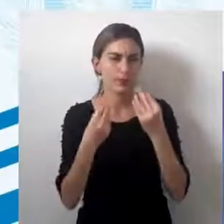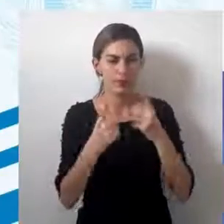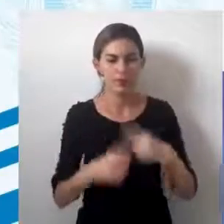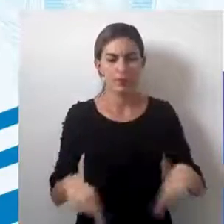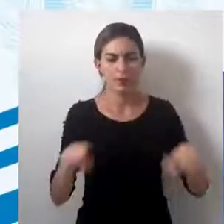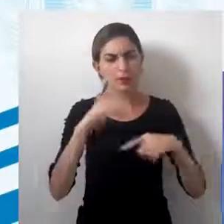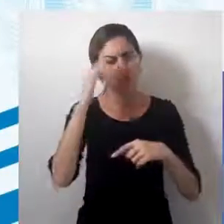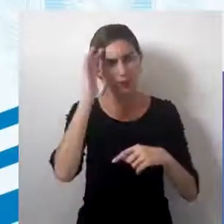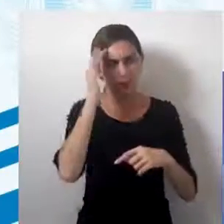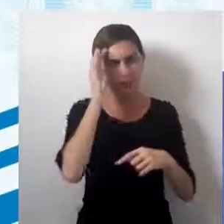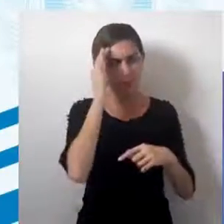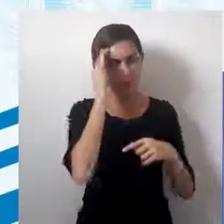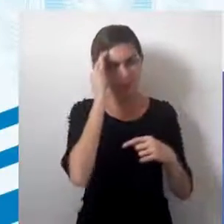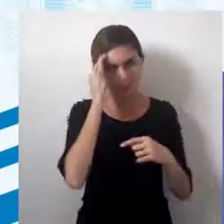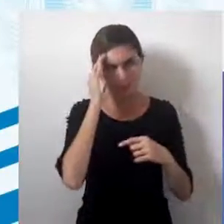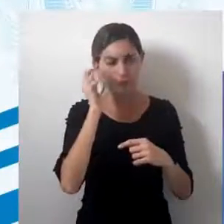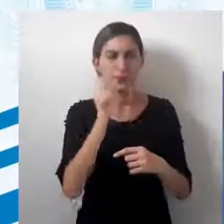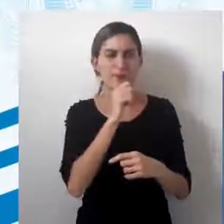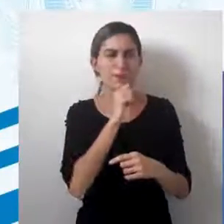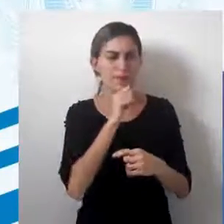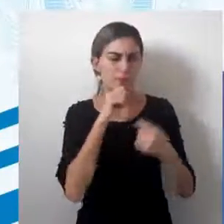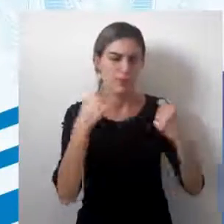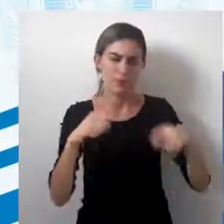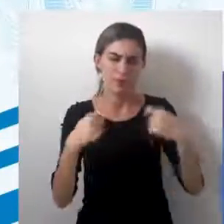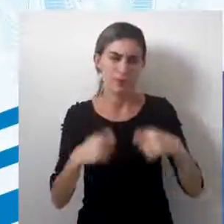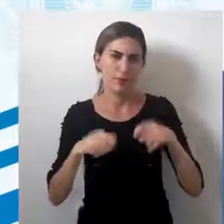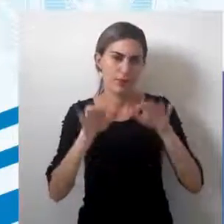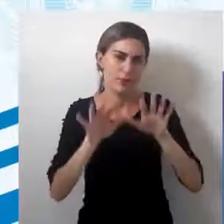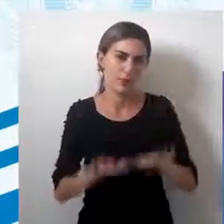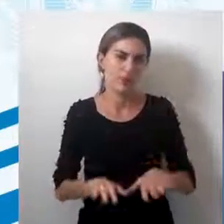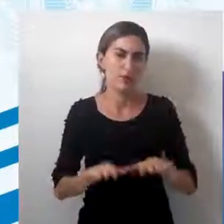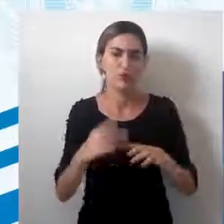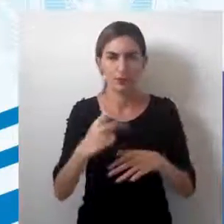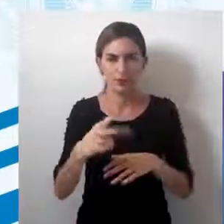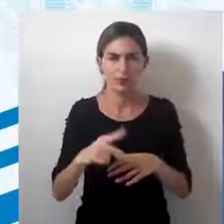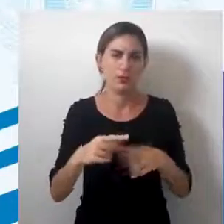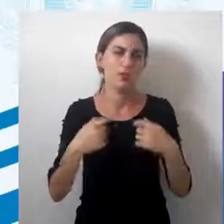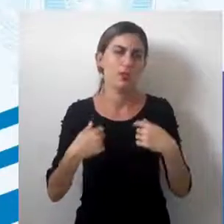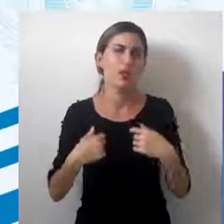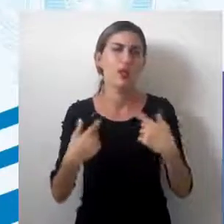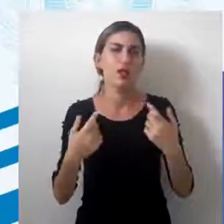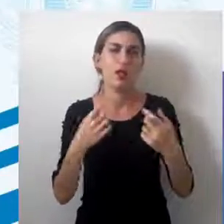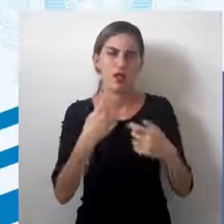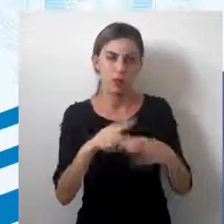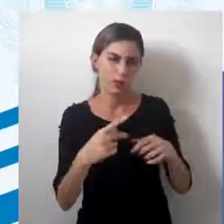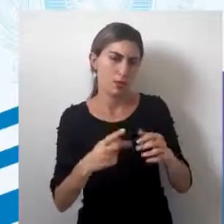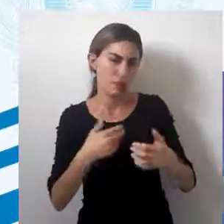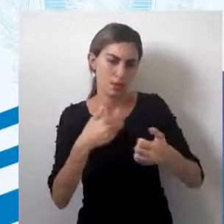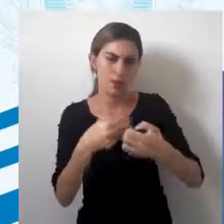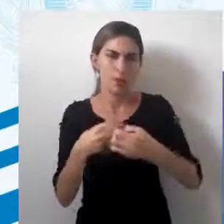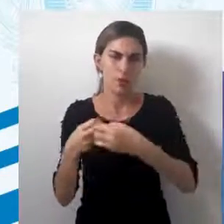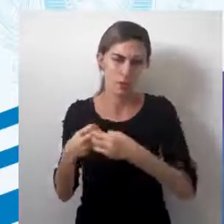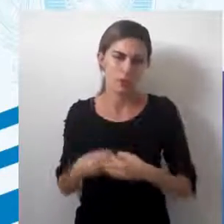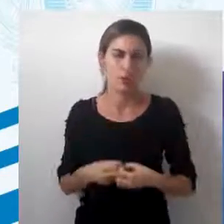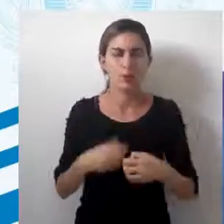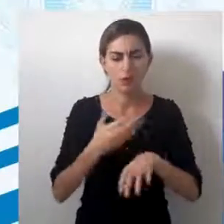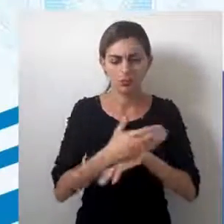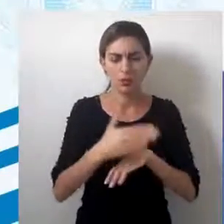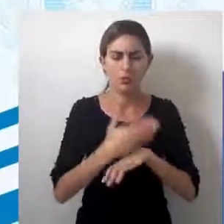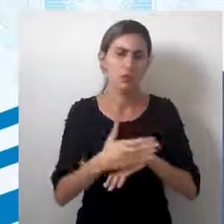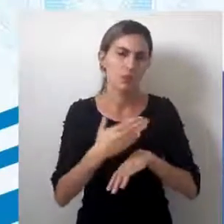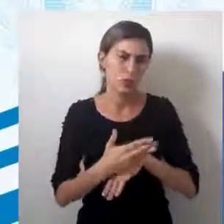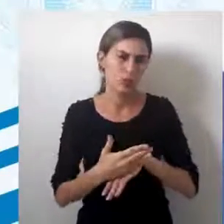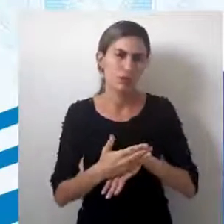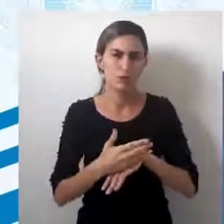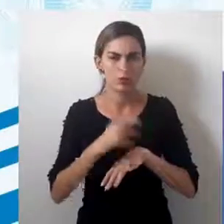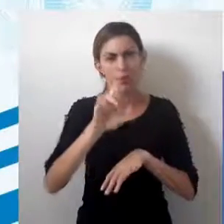possamos entender aquela realidade sem necessariamente estar nela, sem necessariamente estar próxima a ela, ou seja, um exercício de